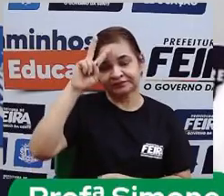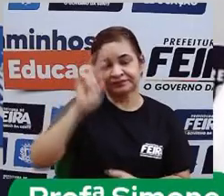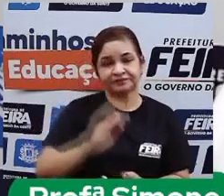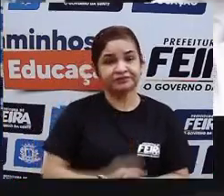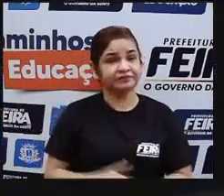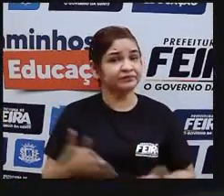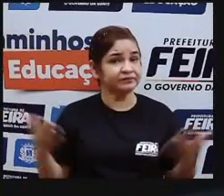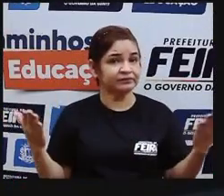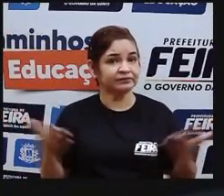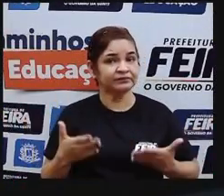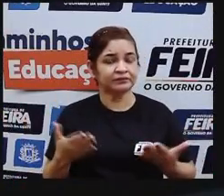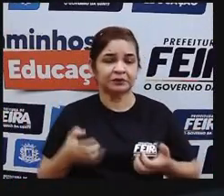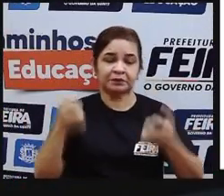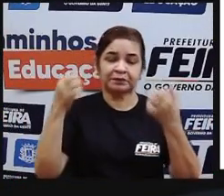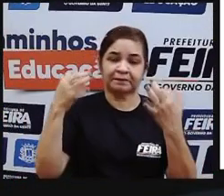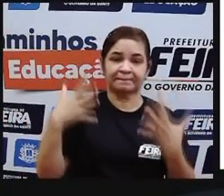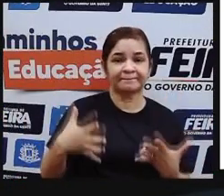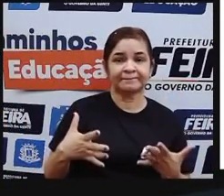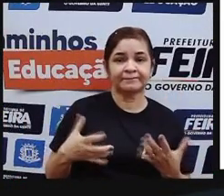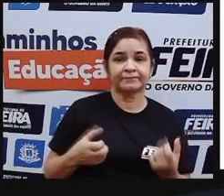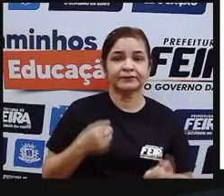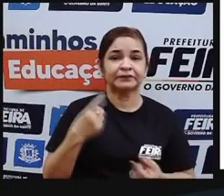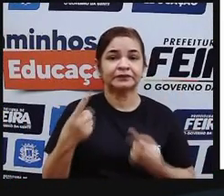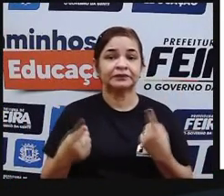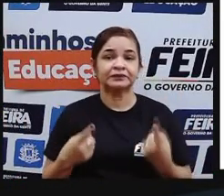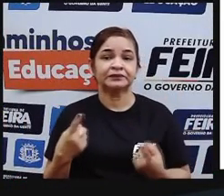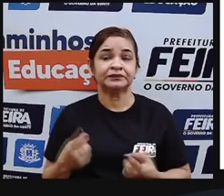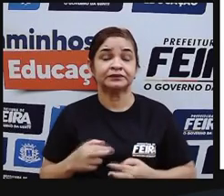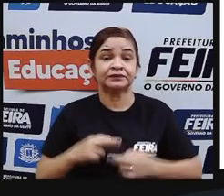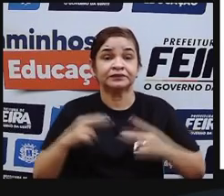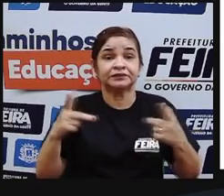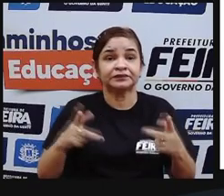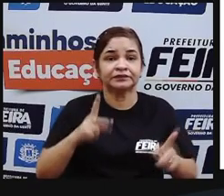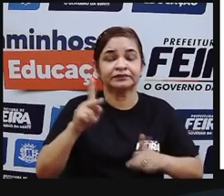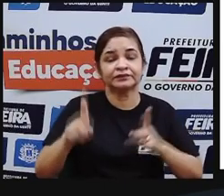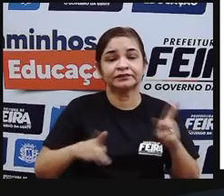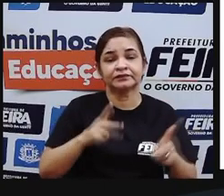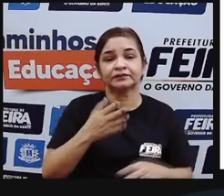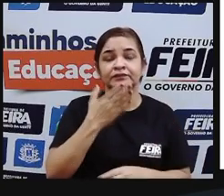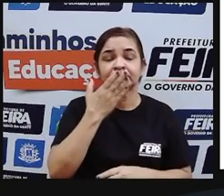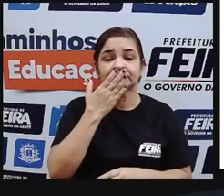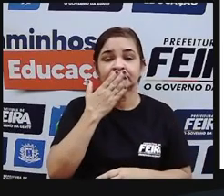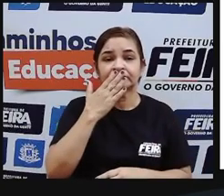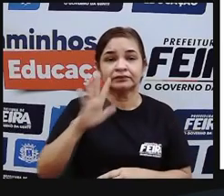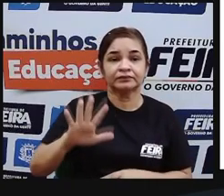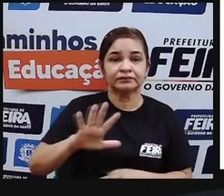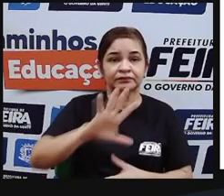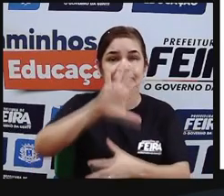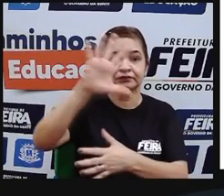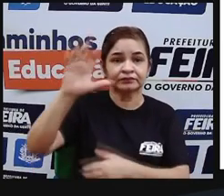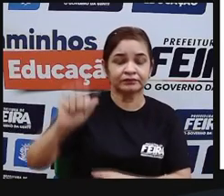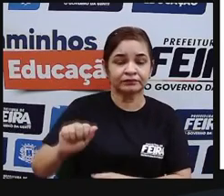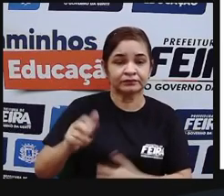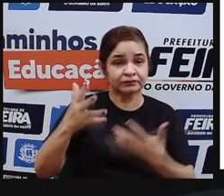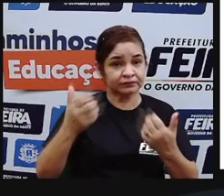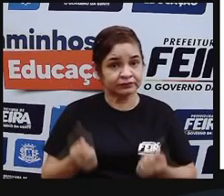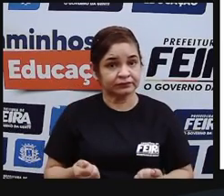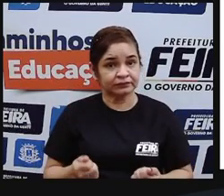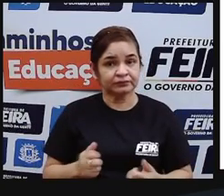e hoje a gente vai falar um pouco sobre os diferentes povos indígenas da América. Vamos lá?